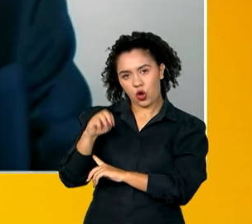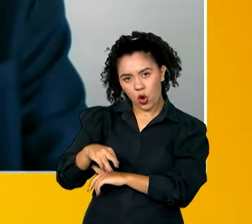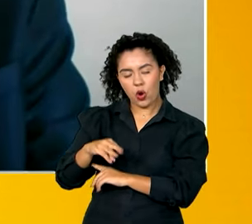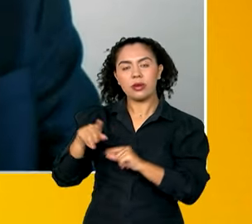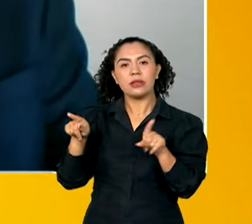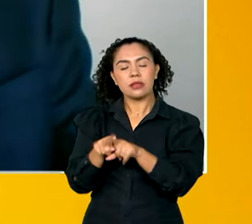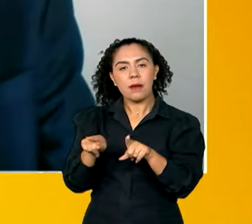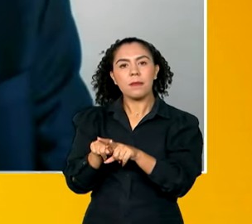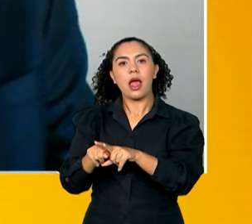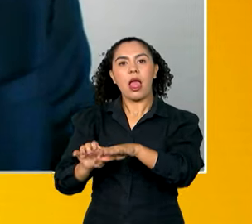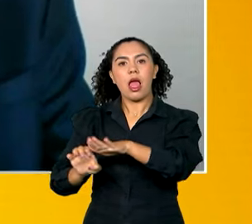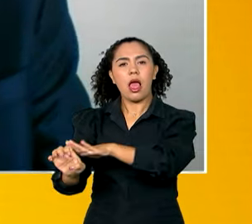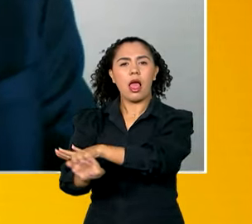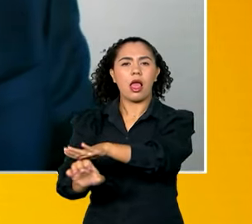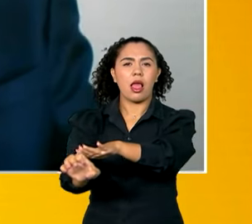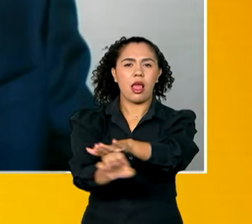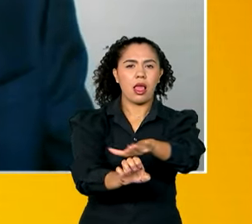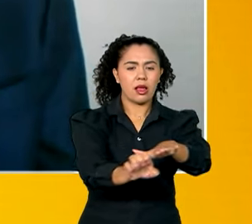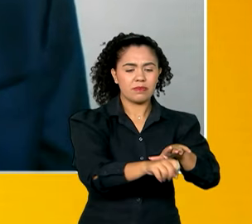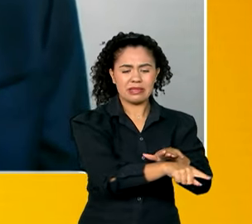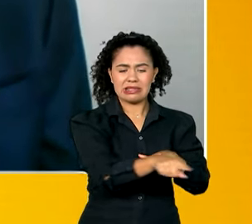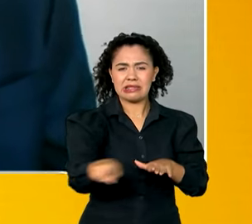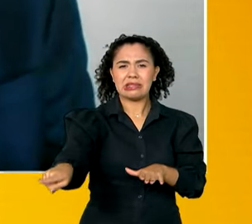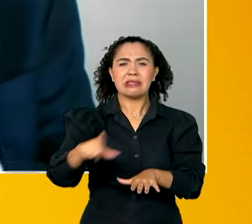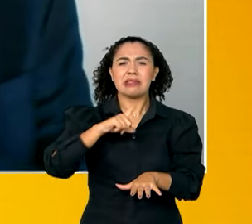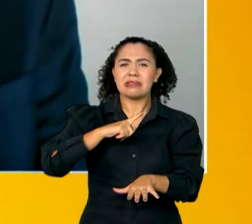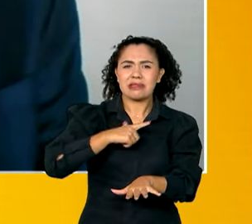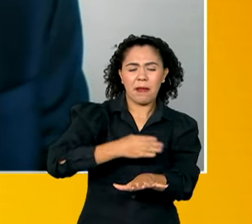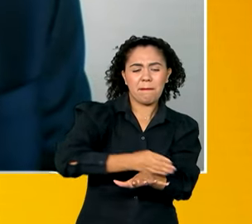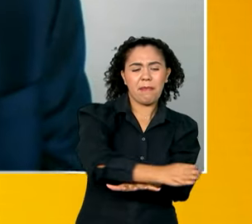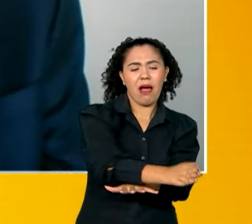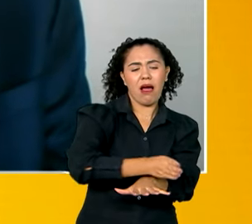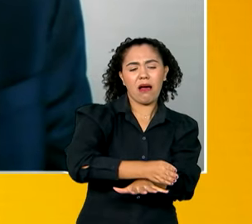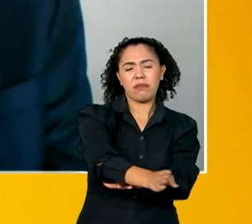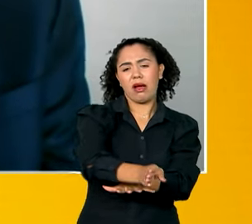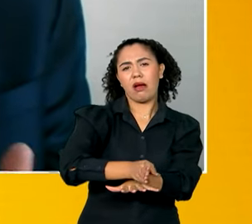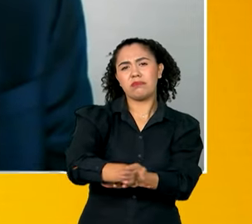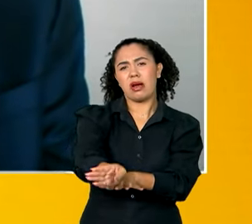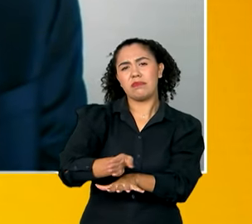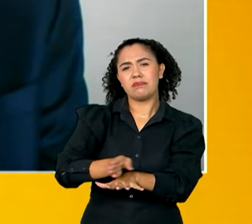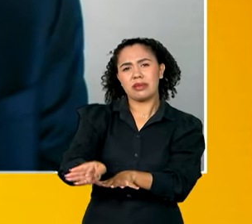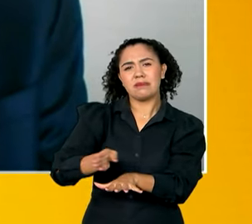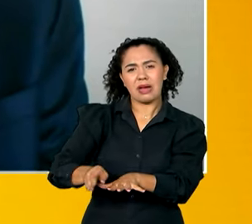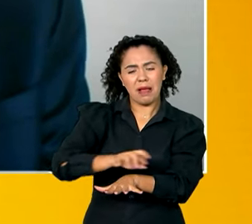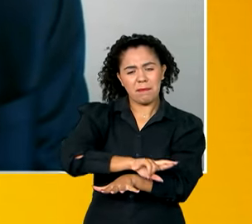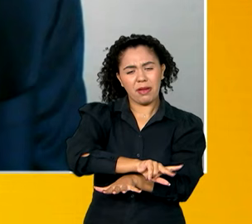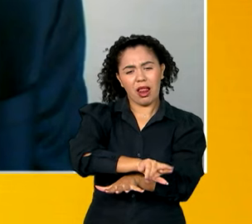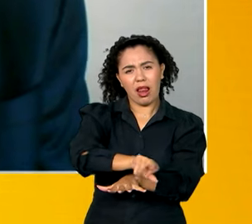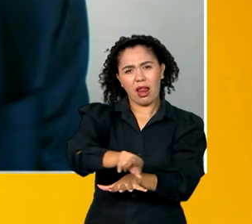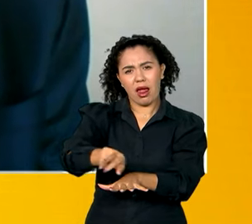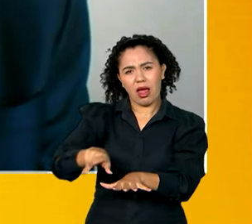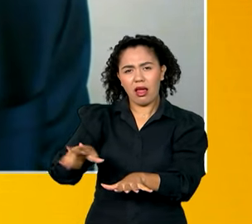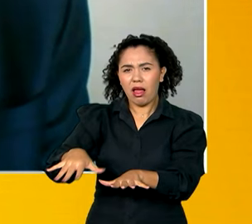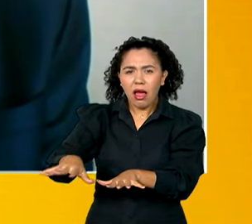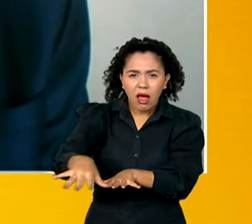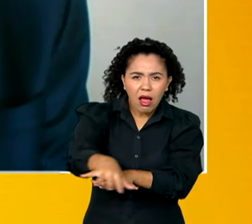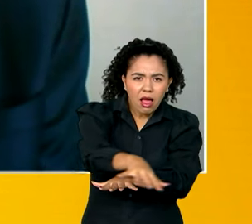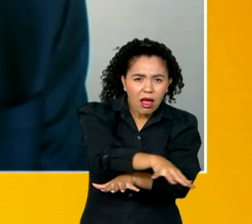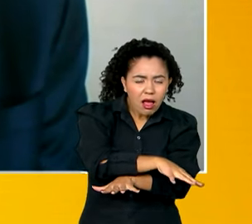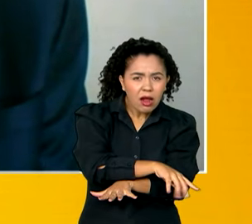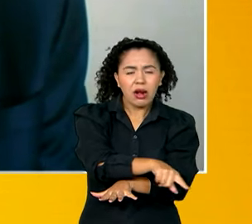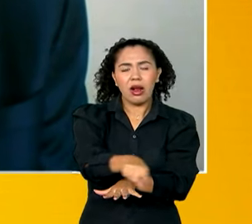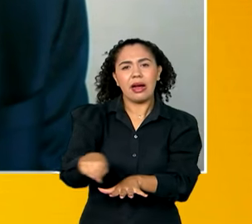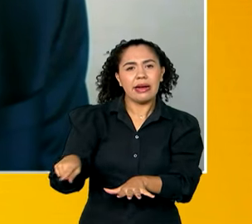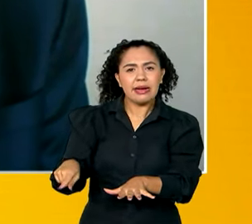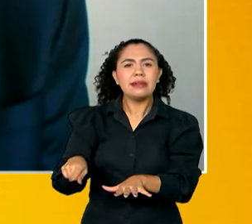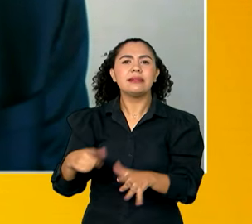vetores dos mais diversos segmentos, mais diversos vetores que geram relações